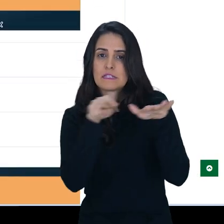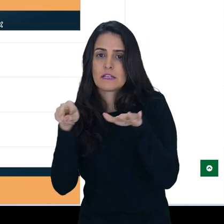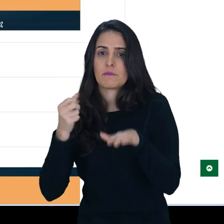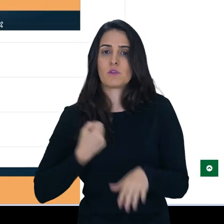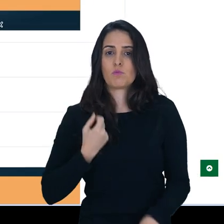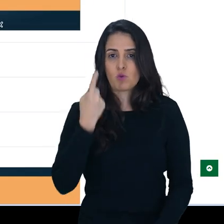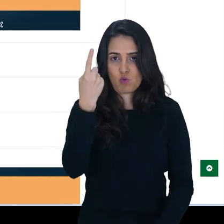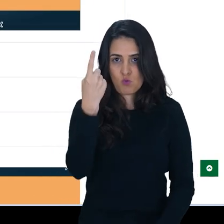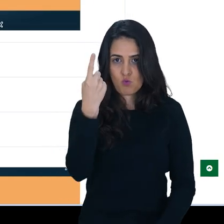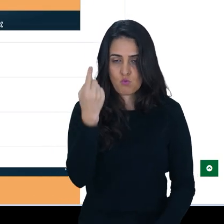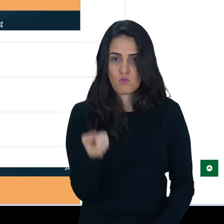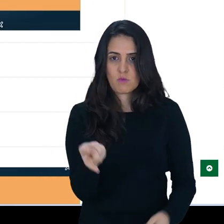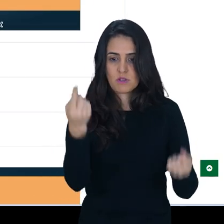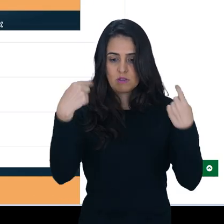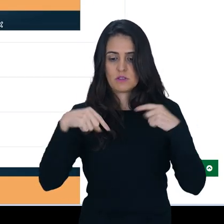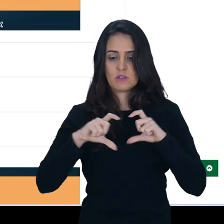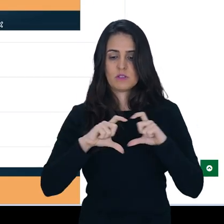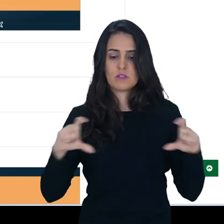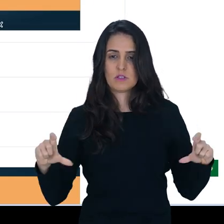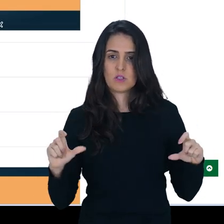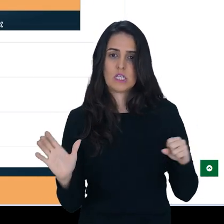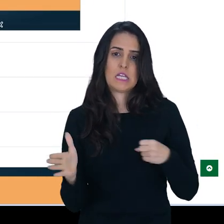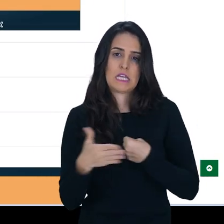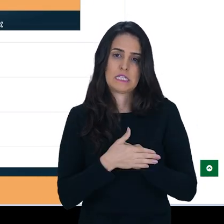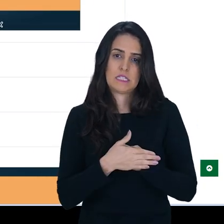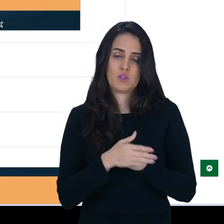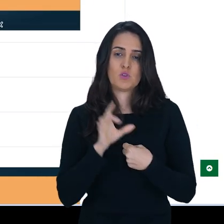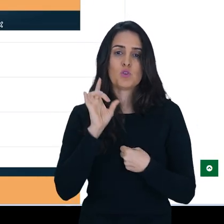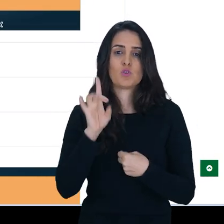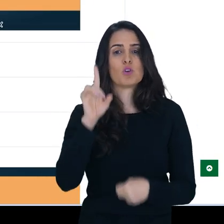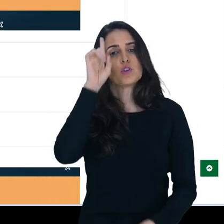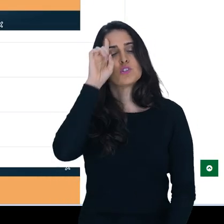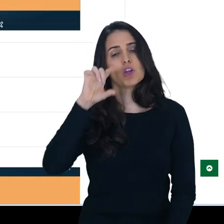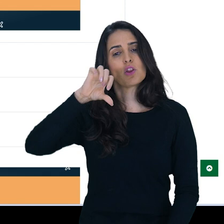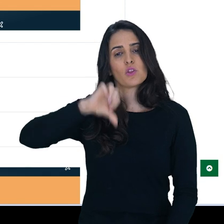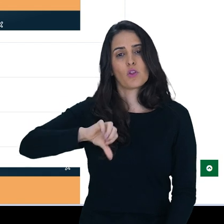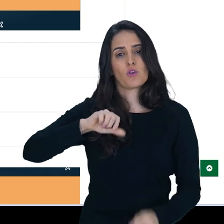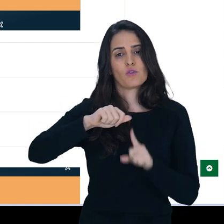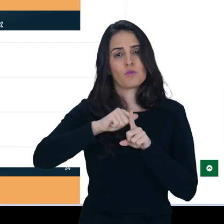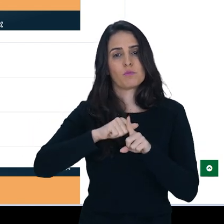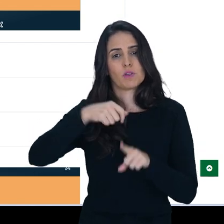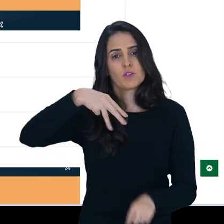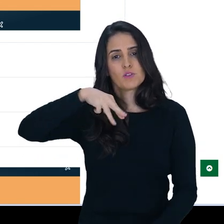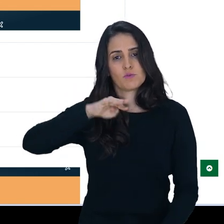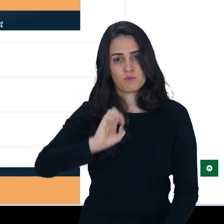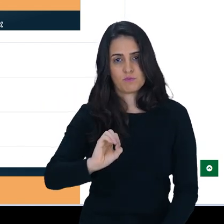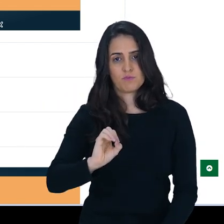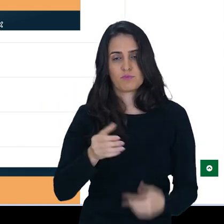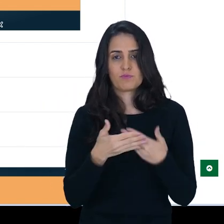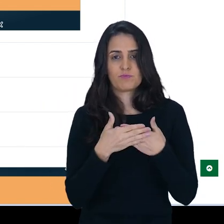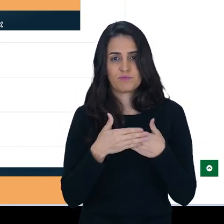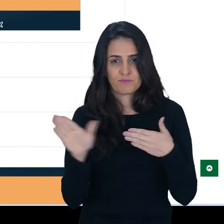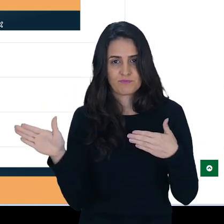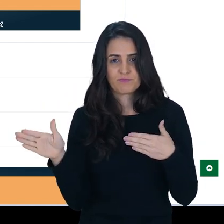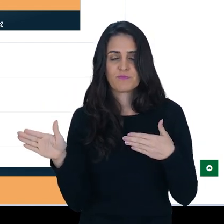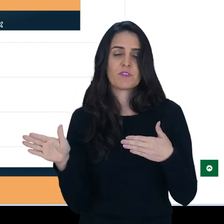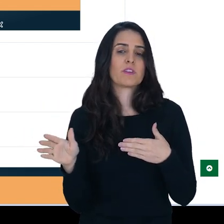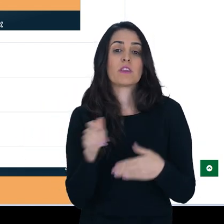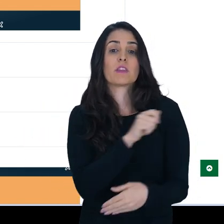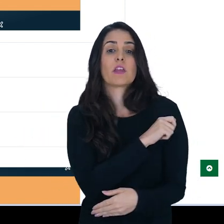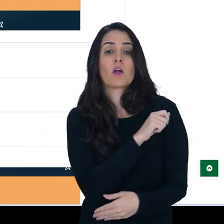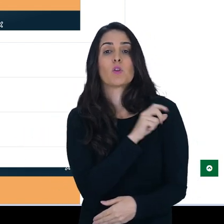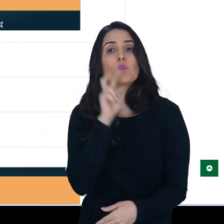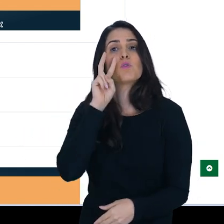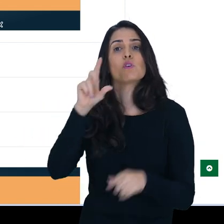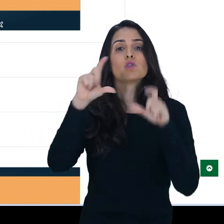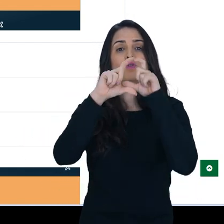disponível e a semana 2 já está aqui, restrito, disponível a partir de 9 de maio. Então a única coisa que o